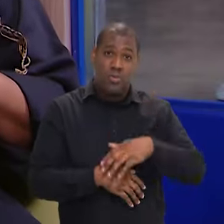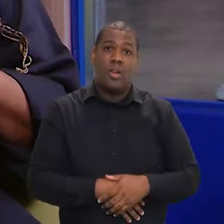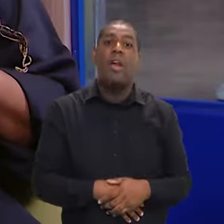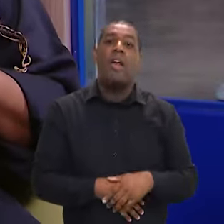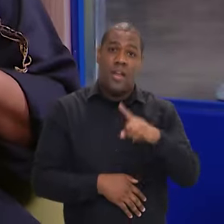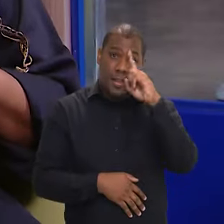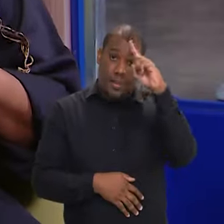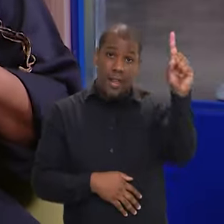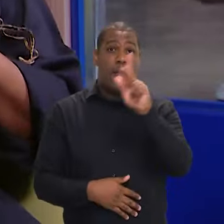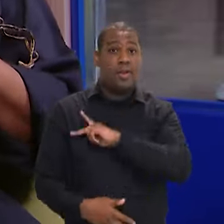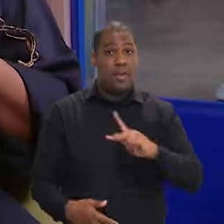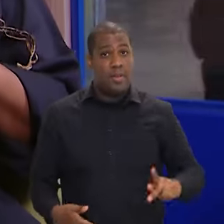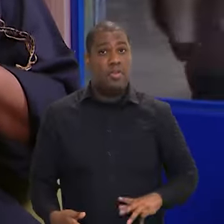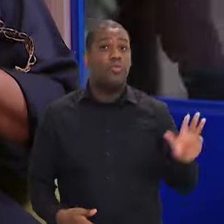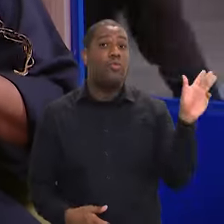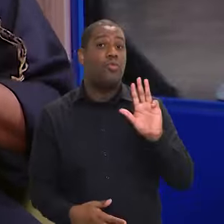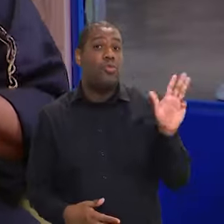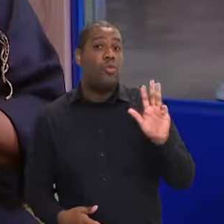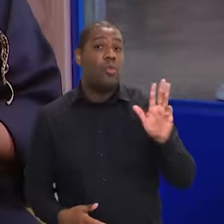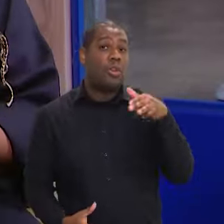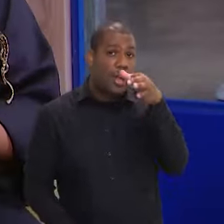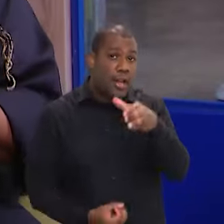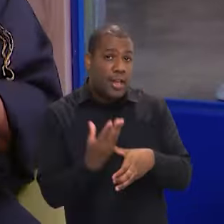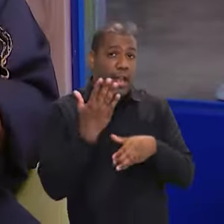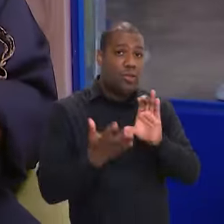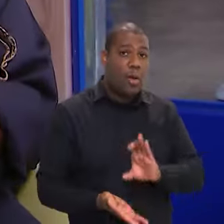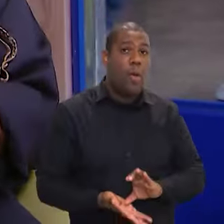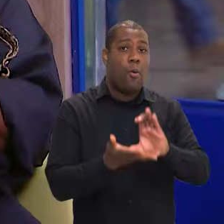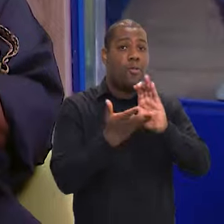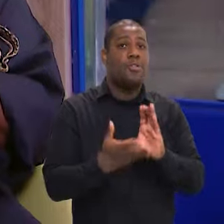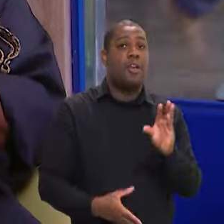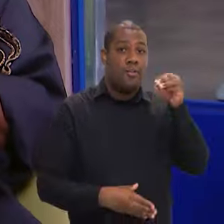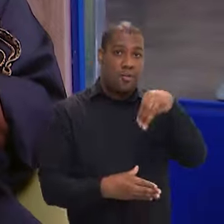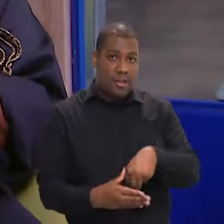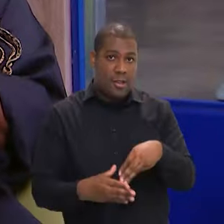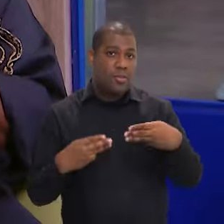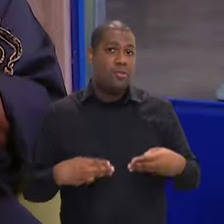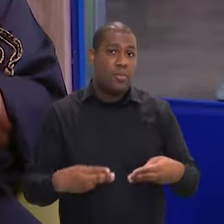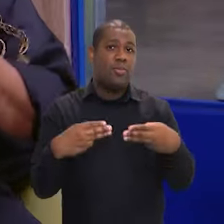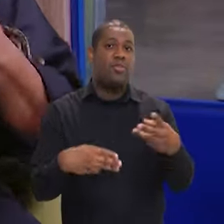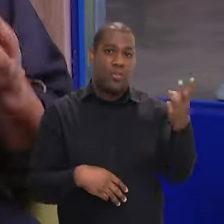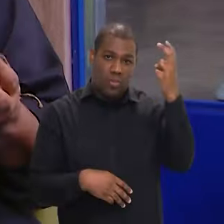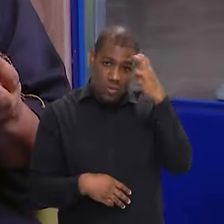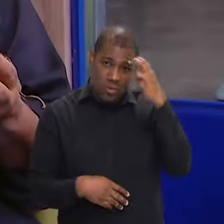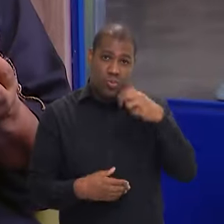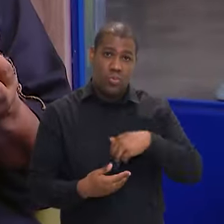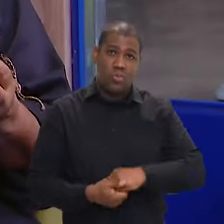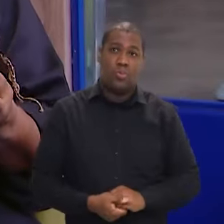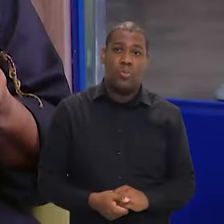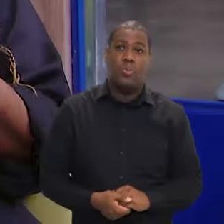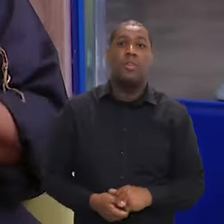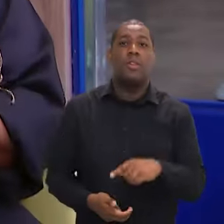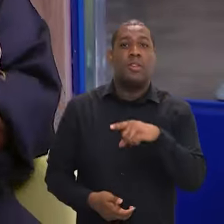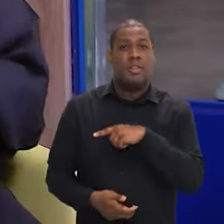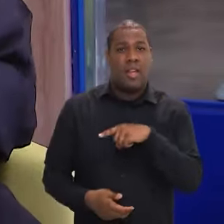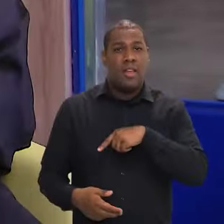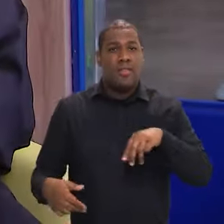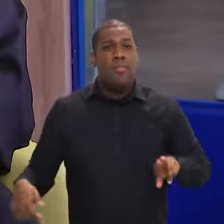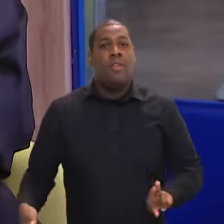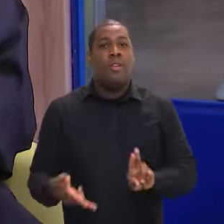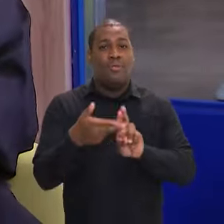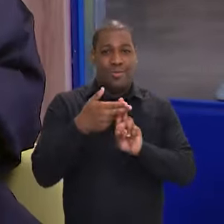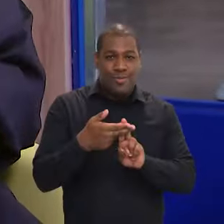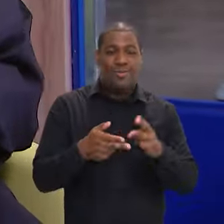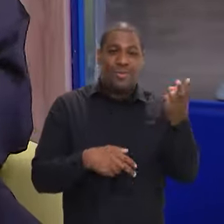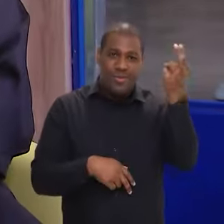Foi uma ideia trazida pelo presidente Lula, é como nós teremos os nossos agentes culturais, como tem o agente da saúde, né? Tem o